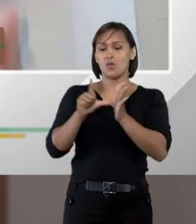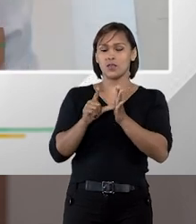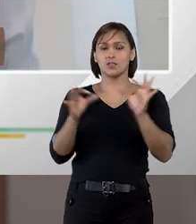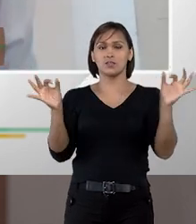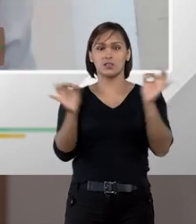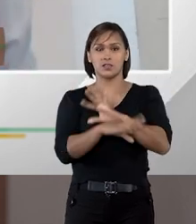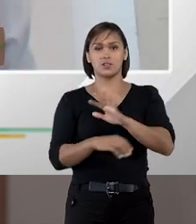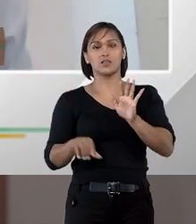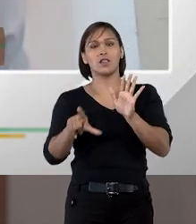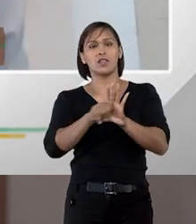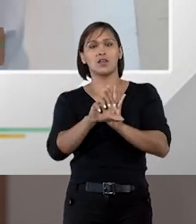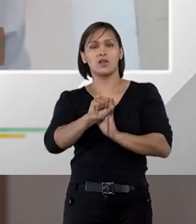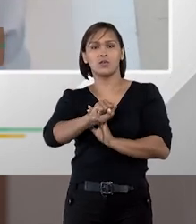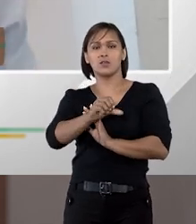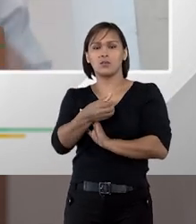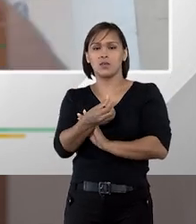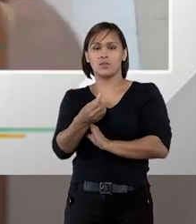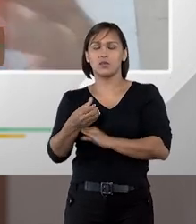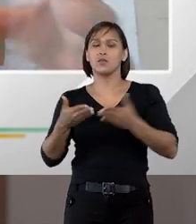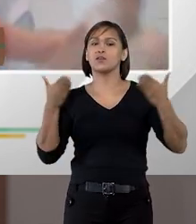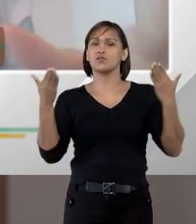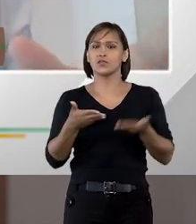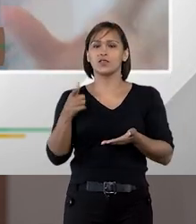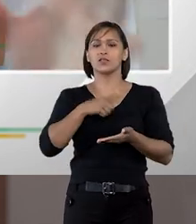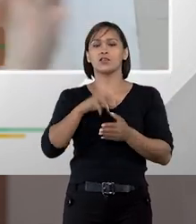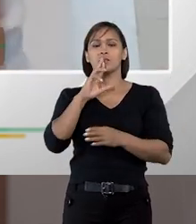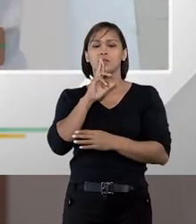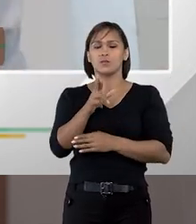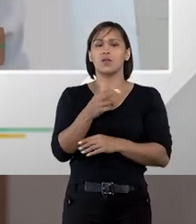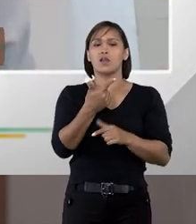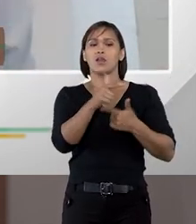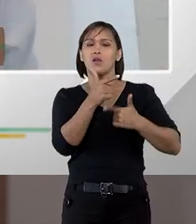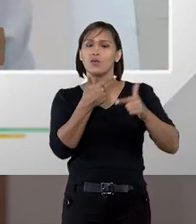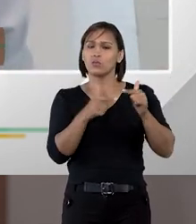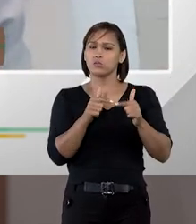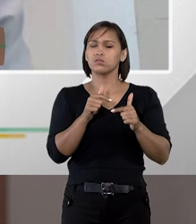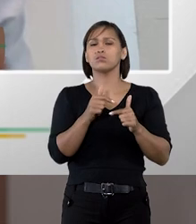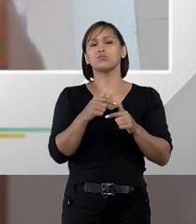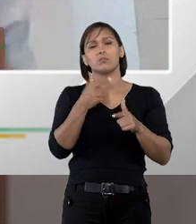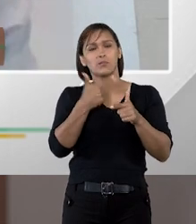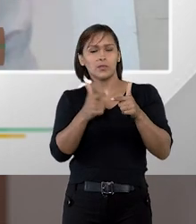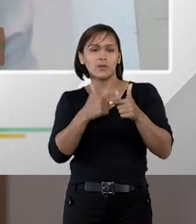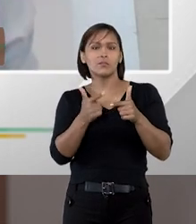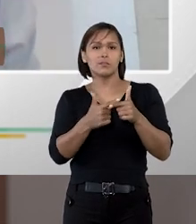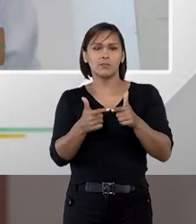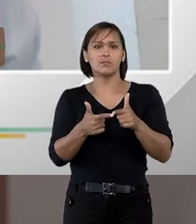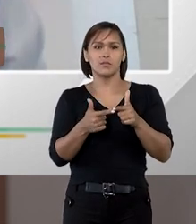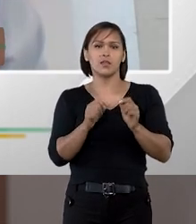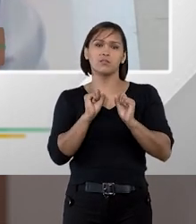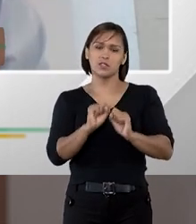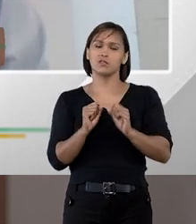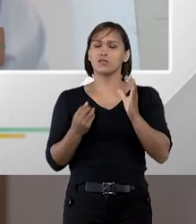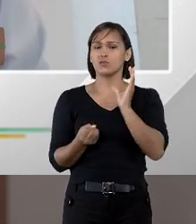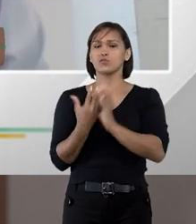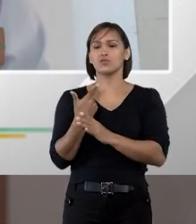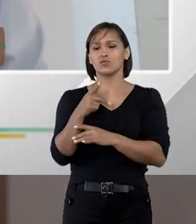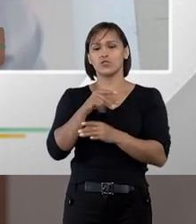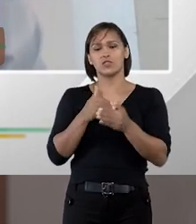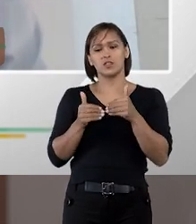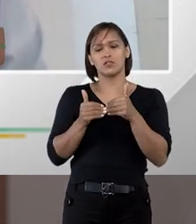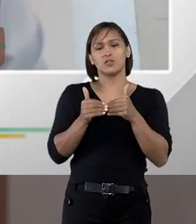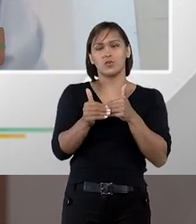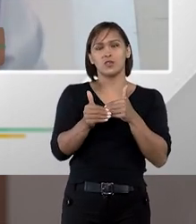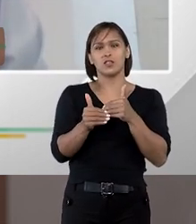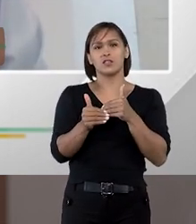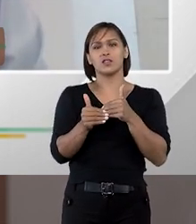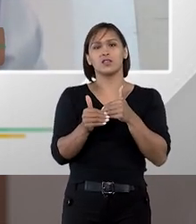antes da extinção da 8666 nós já teremos solucionados alguns problemas que devem surgir